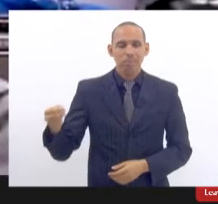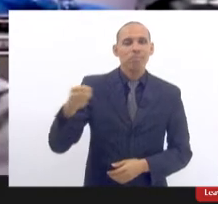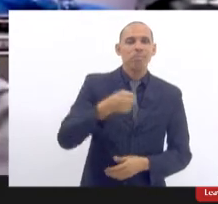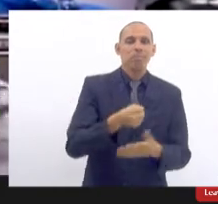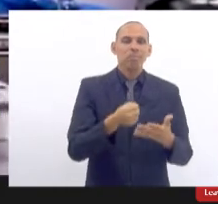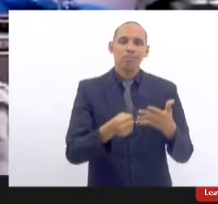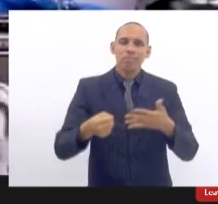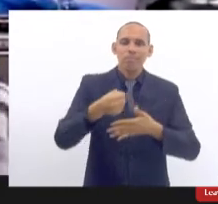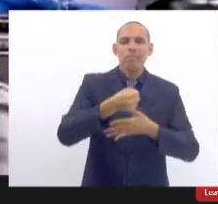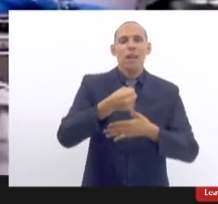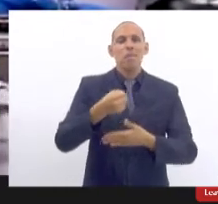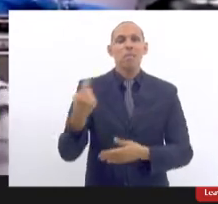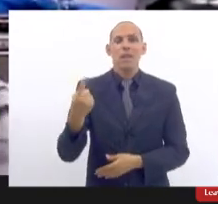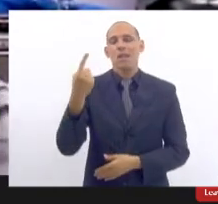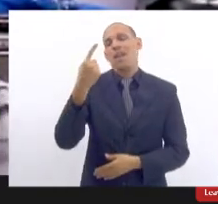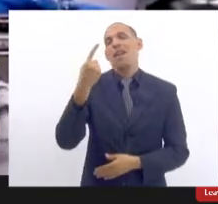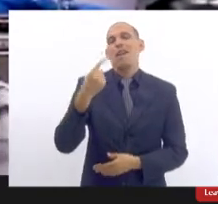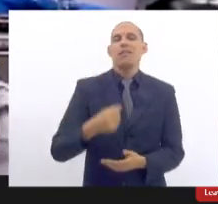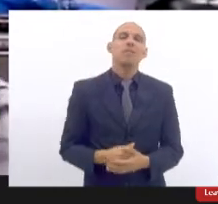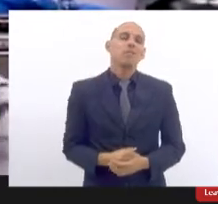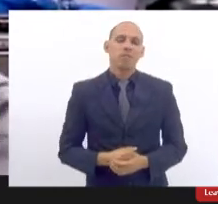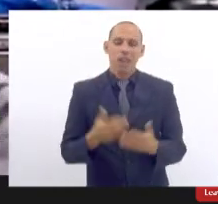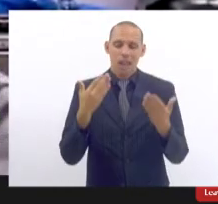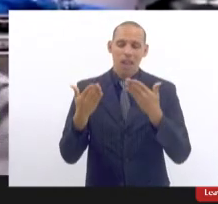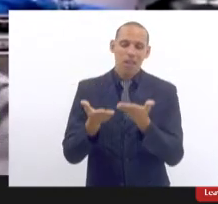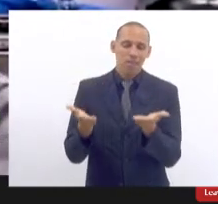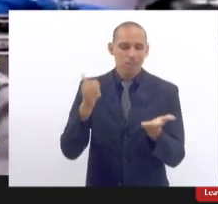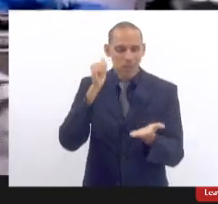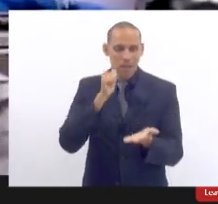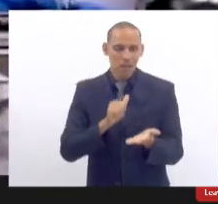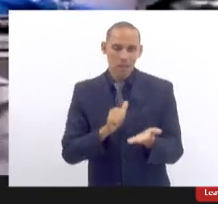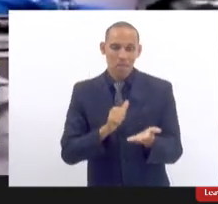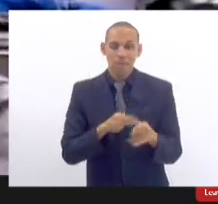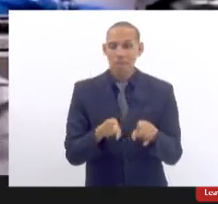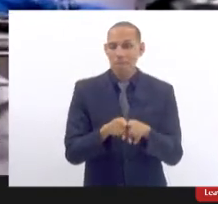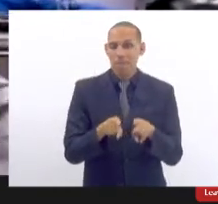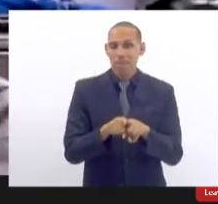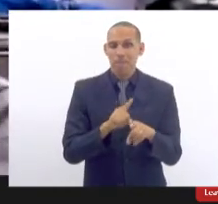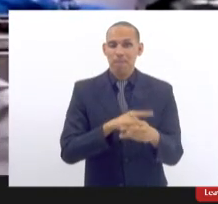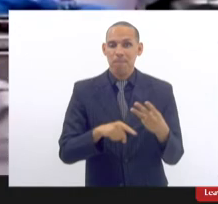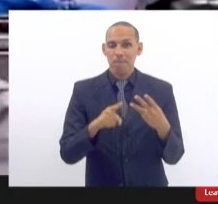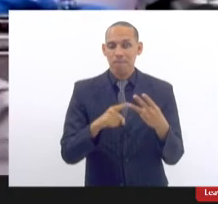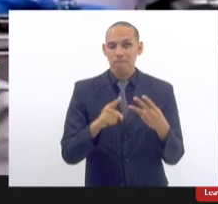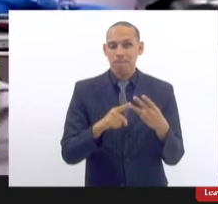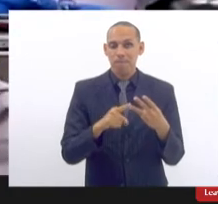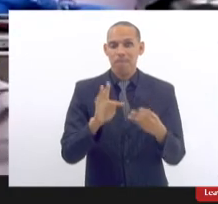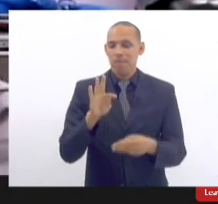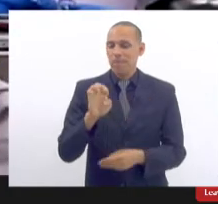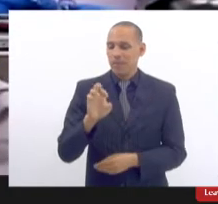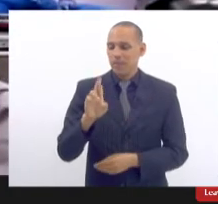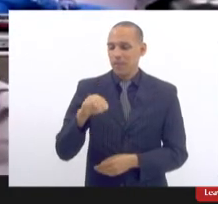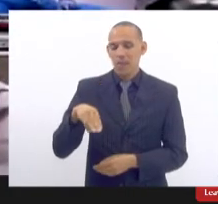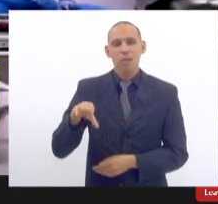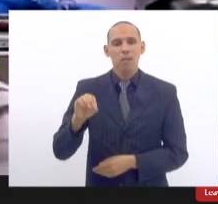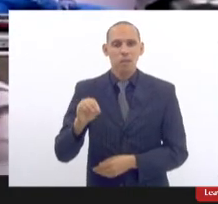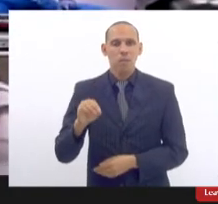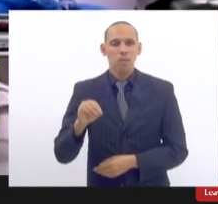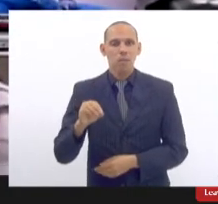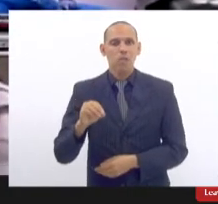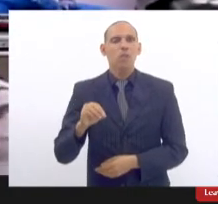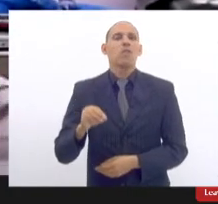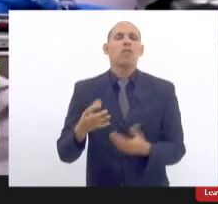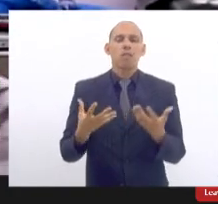atendimento dessas mulheres a questão do termo de consentimento informado